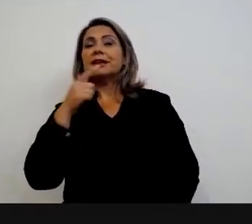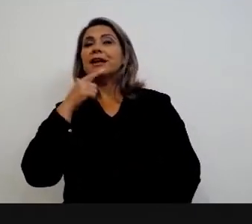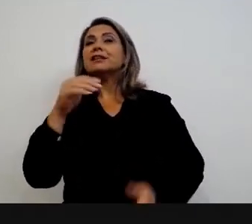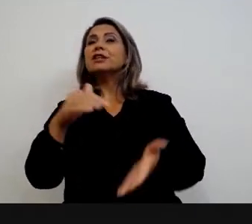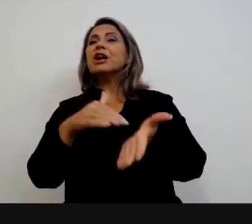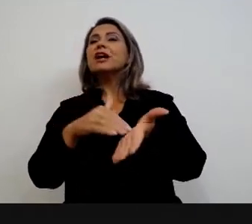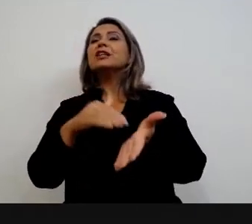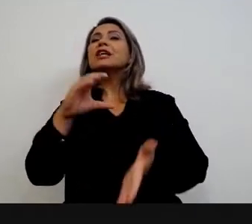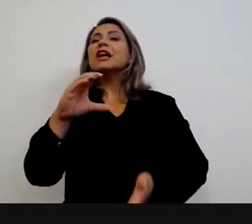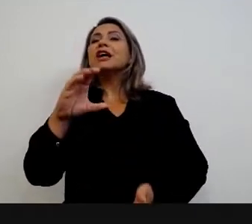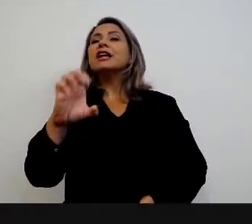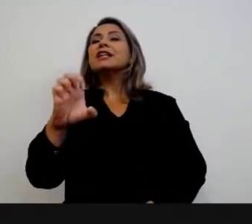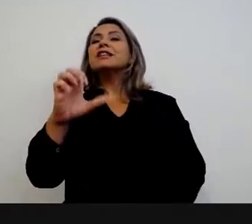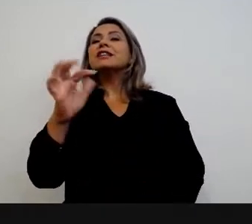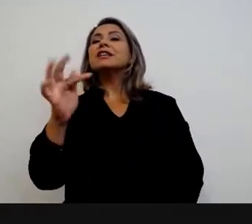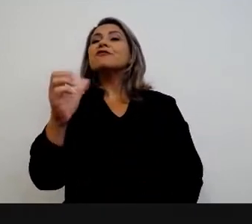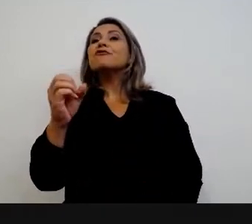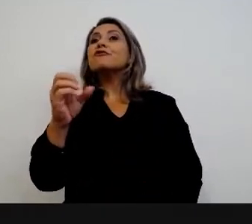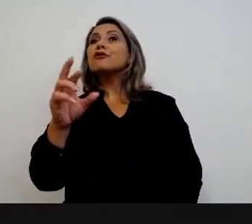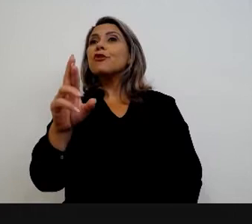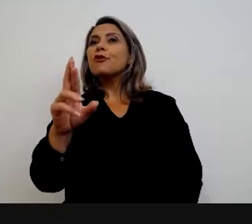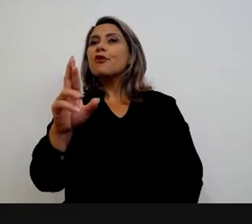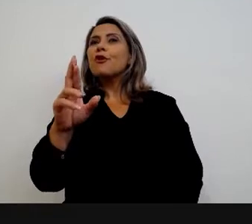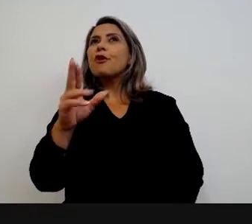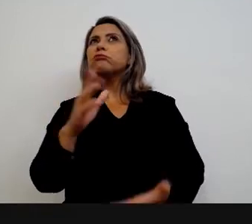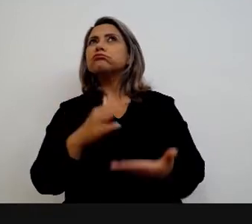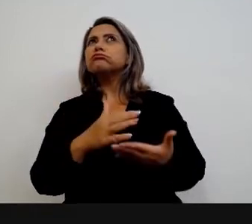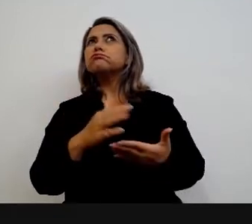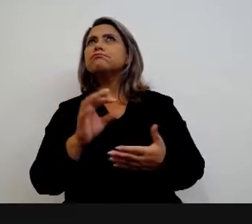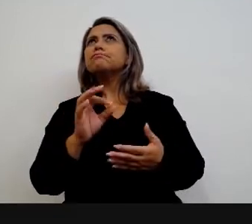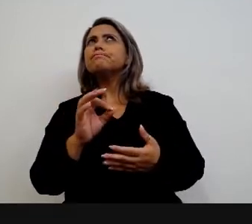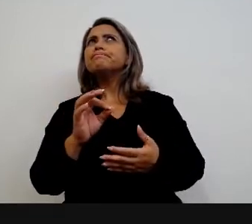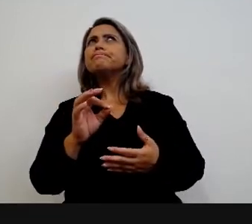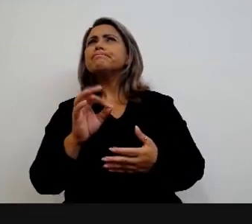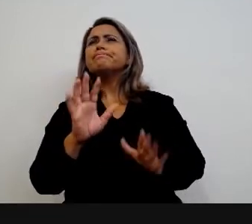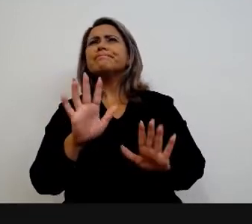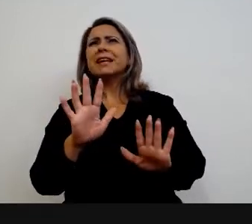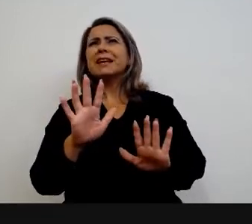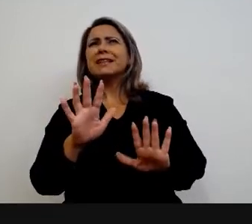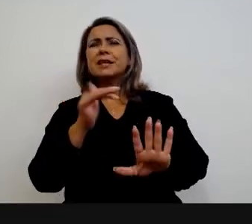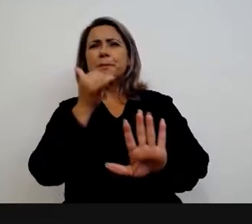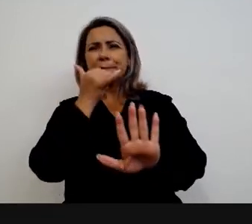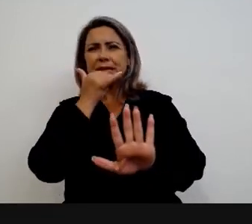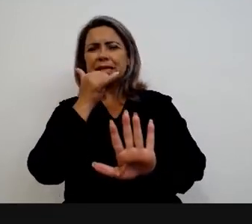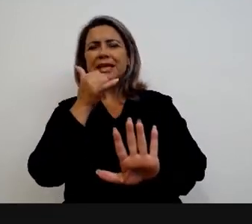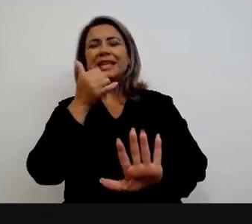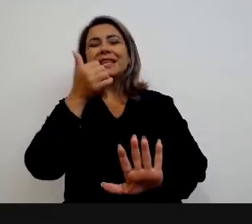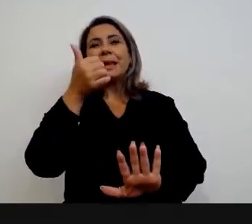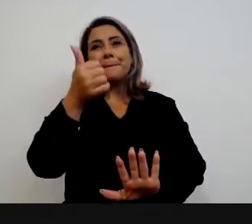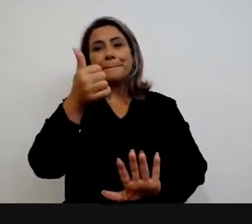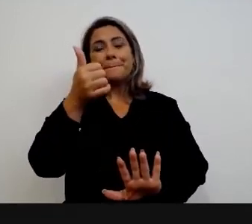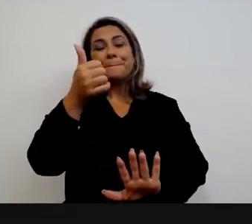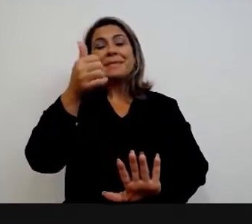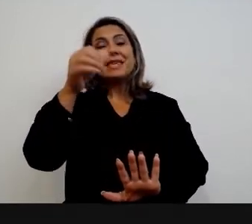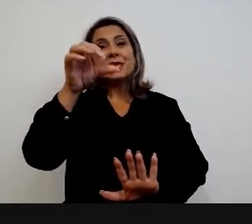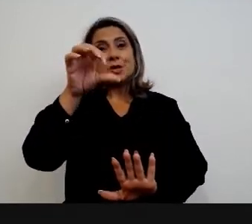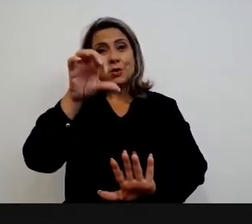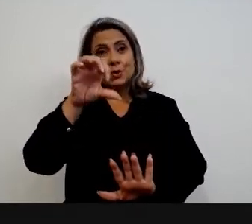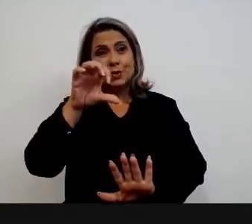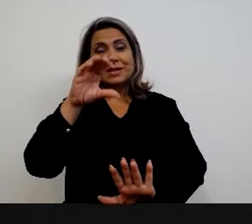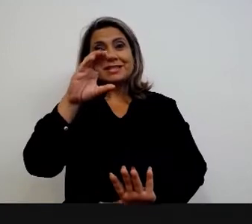até o CFO, que veio em 2000... Não, 71. 71, desculpe. Não, em 71 não.